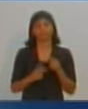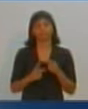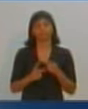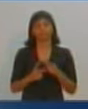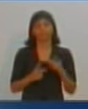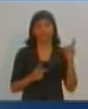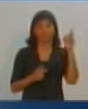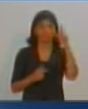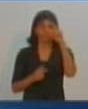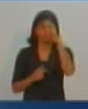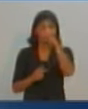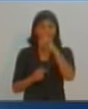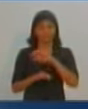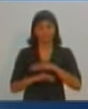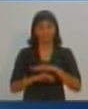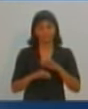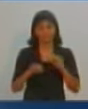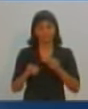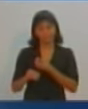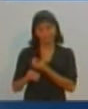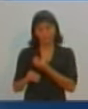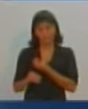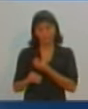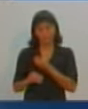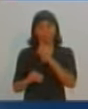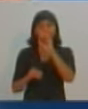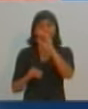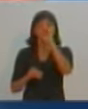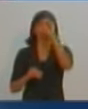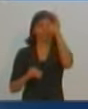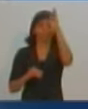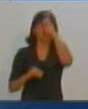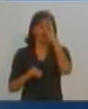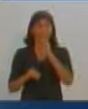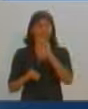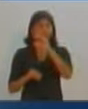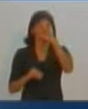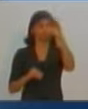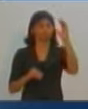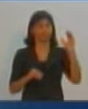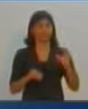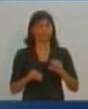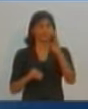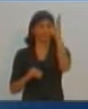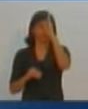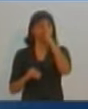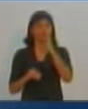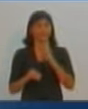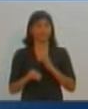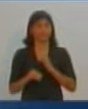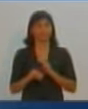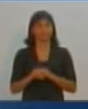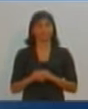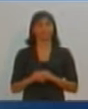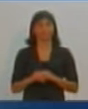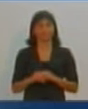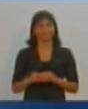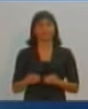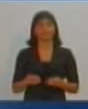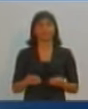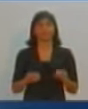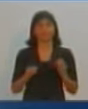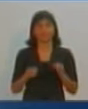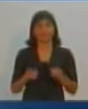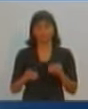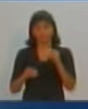presente em todo o país. Não é privilégio de um ou outro ponto. Isso existe em todos os lugares, inclusive dentro do